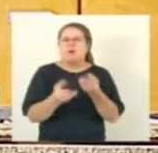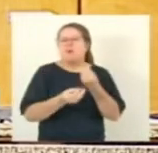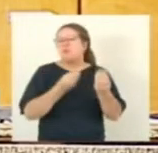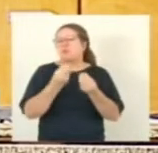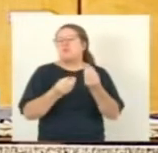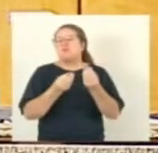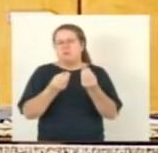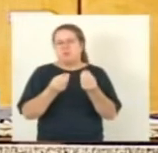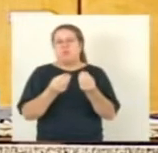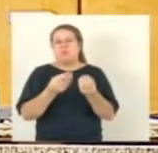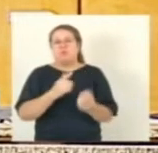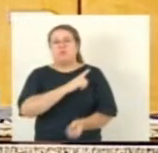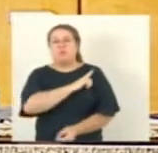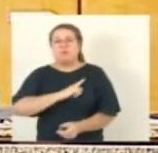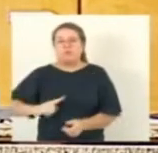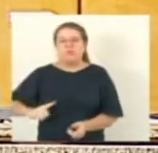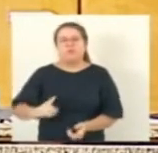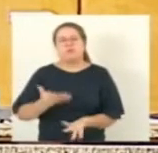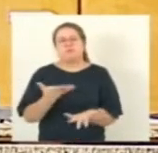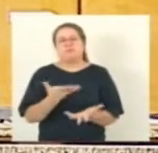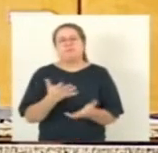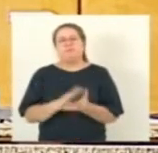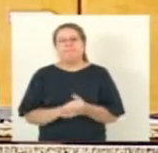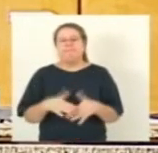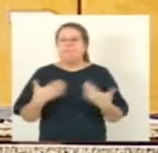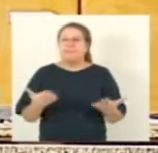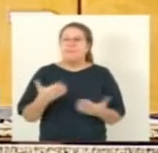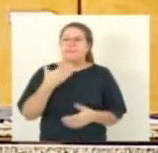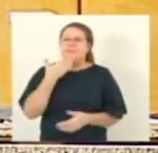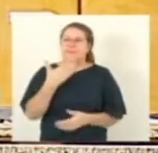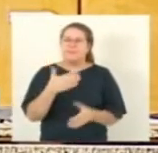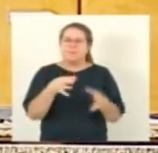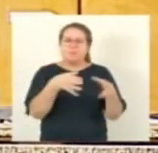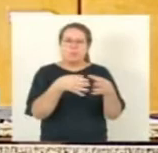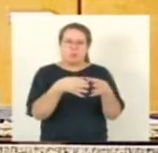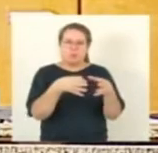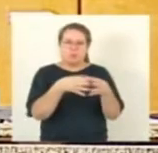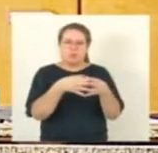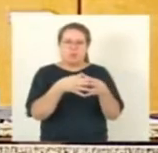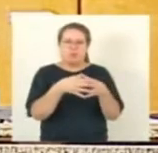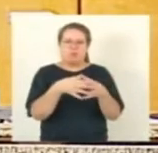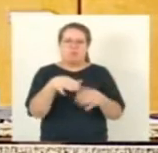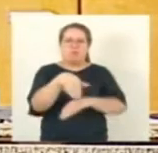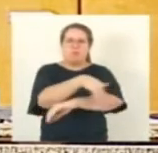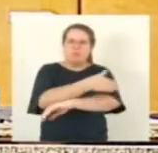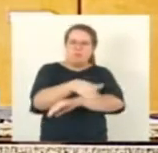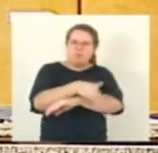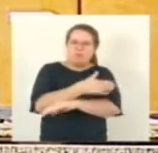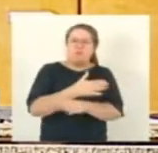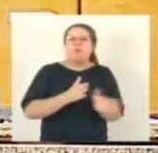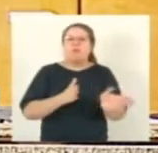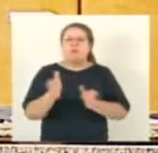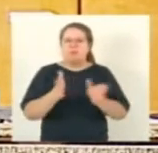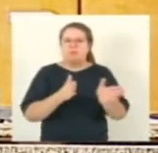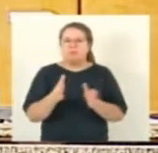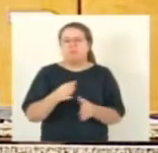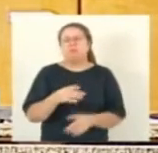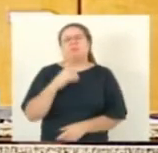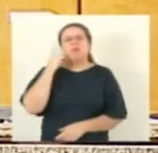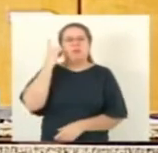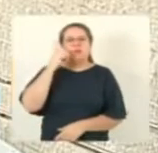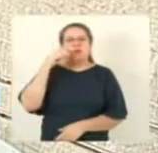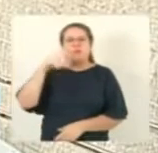que o Governo do Estado oferece. Então, convoco a Comissão de Mobilidade Urbana, deputado Marcelo Santos,